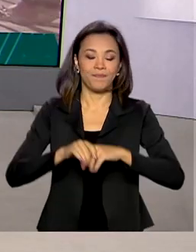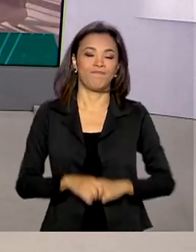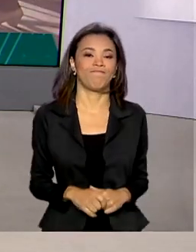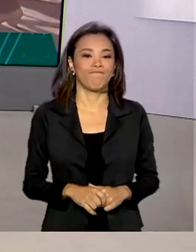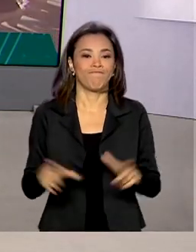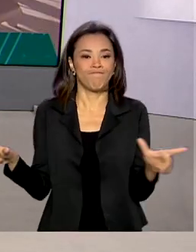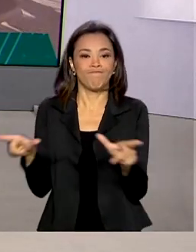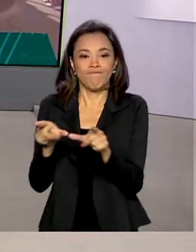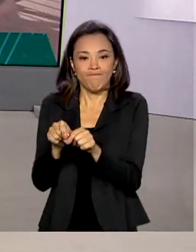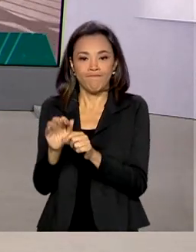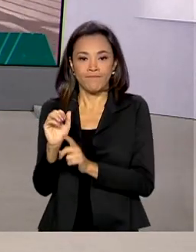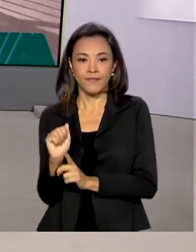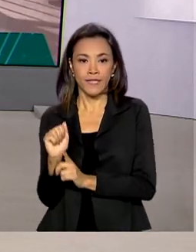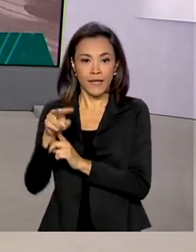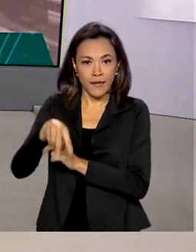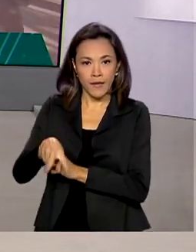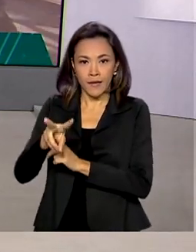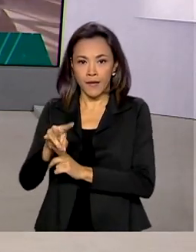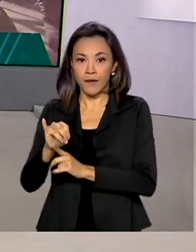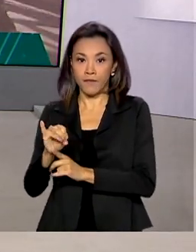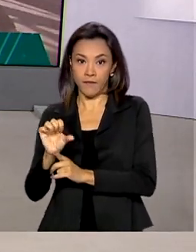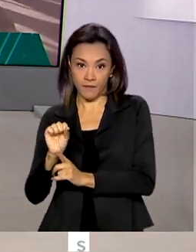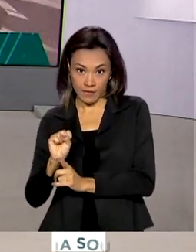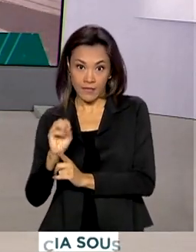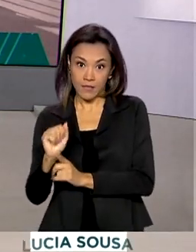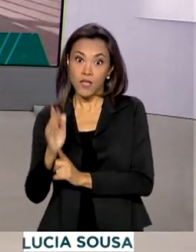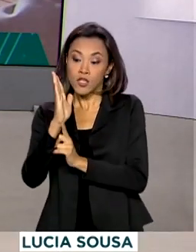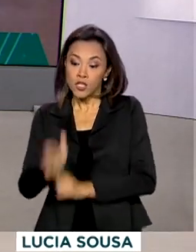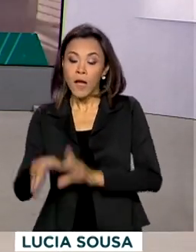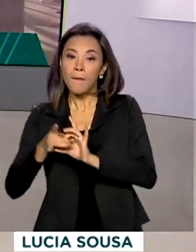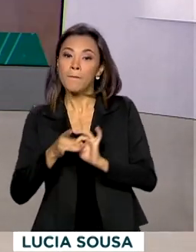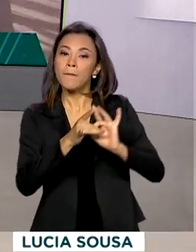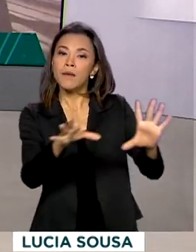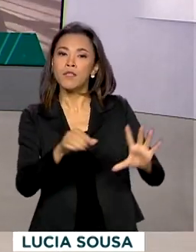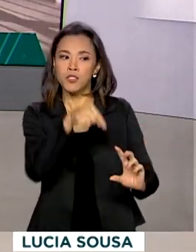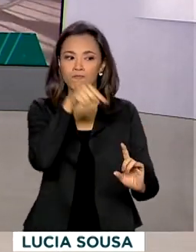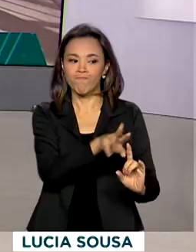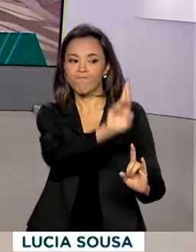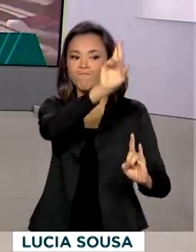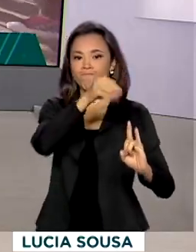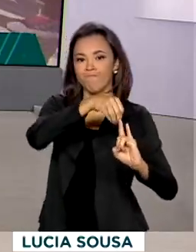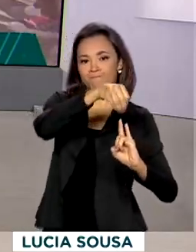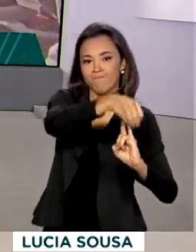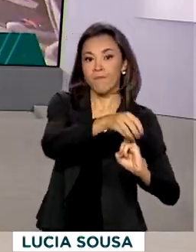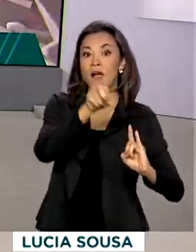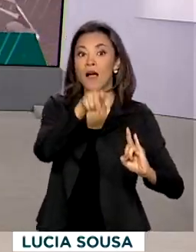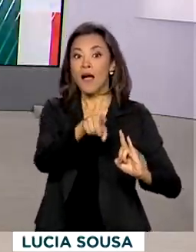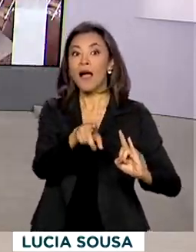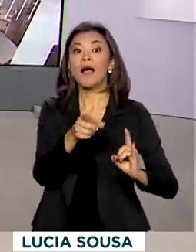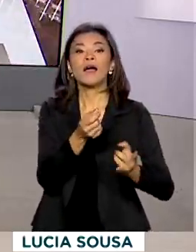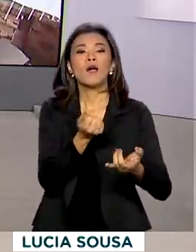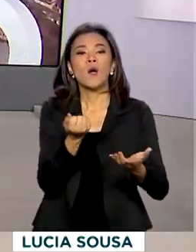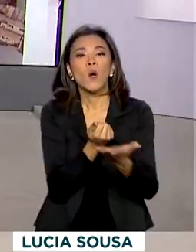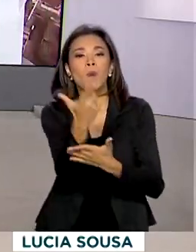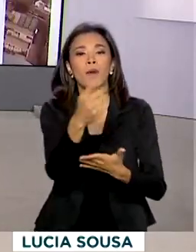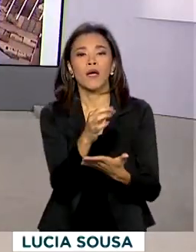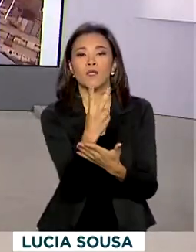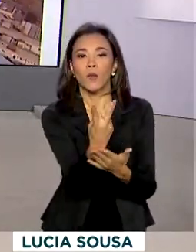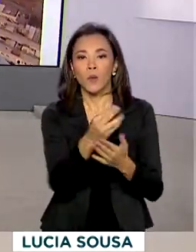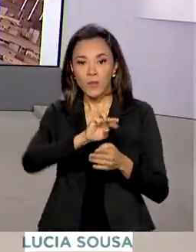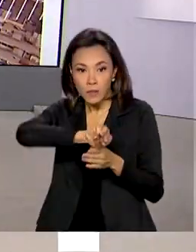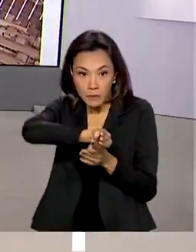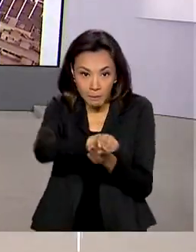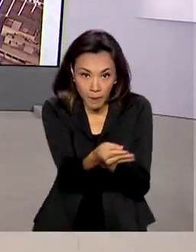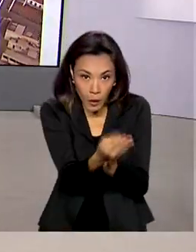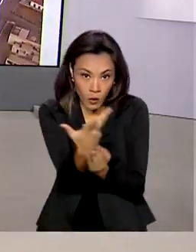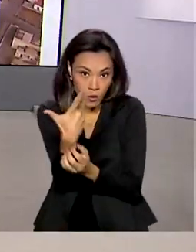A Agência Nacional de Vigilância Sanitária autorizou a Fiocruz a importar 2 milhões de doses de vacina contra